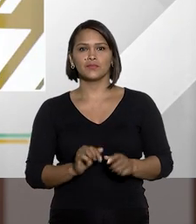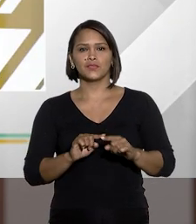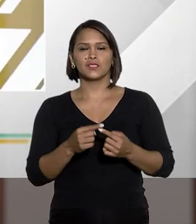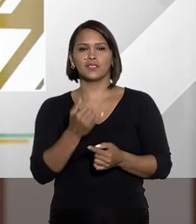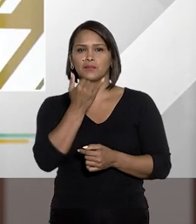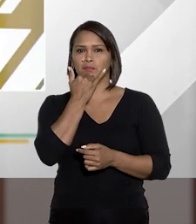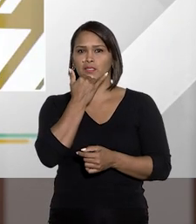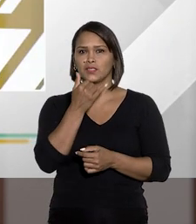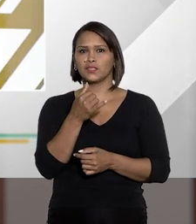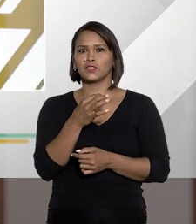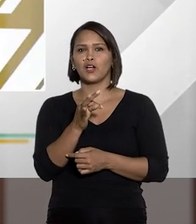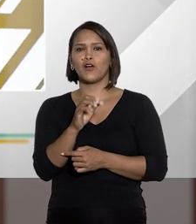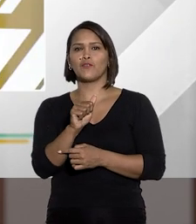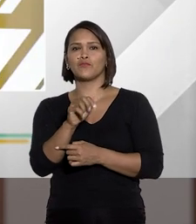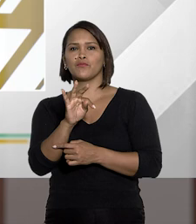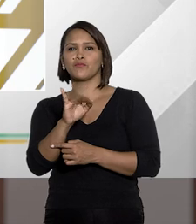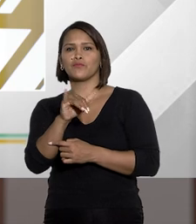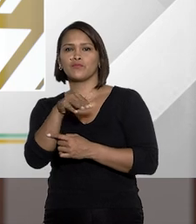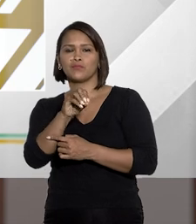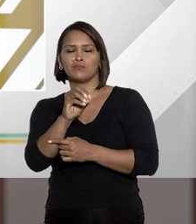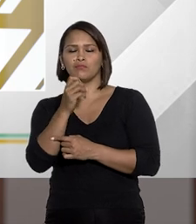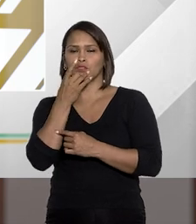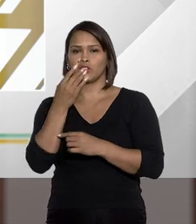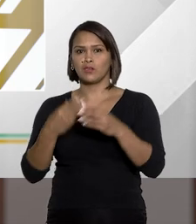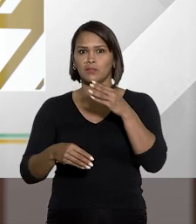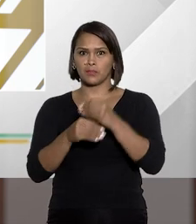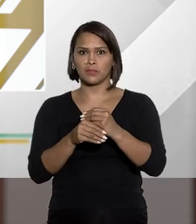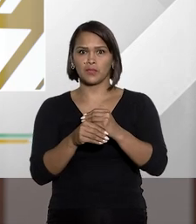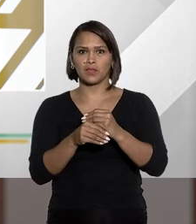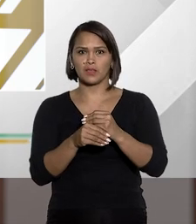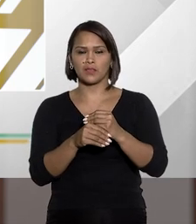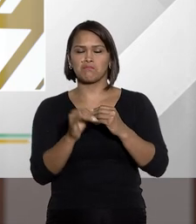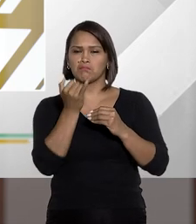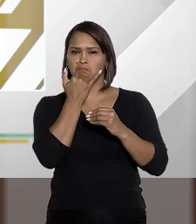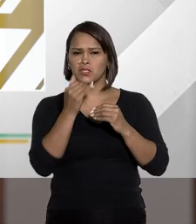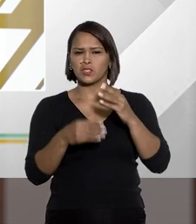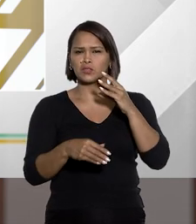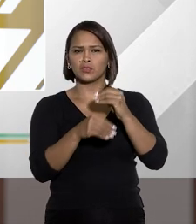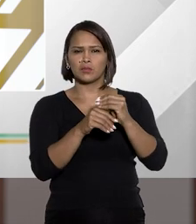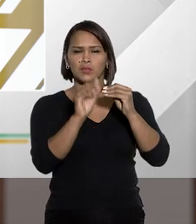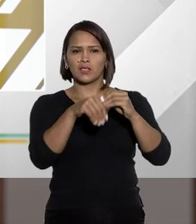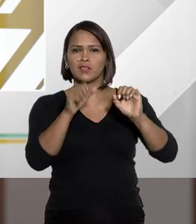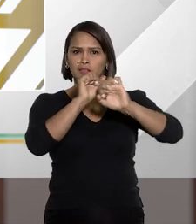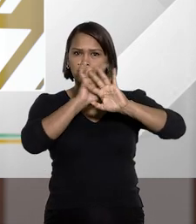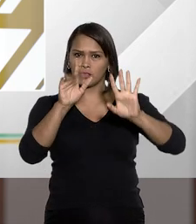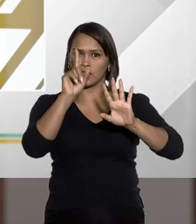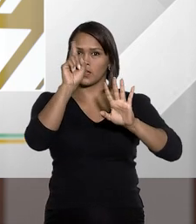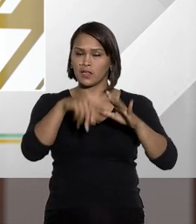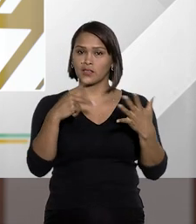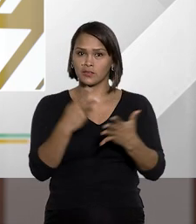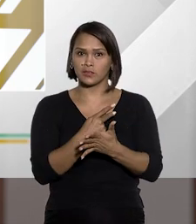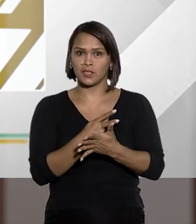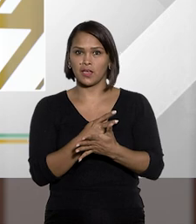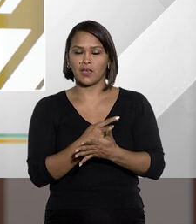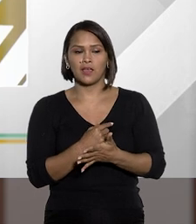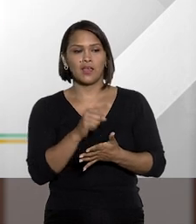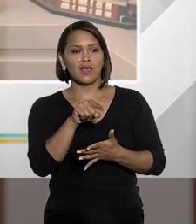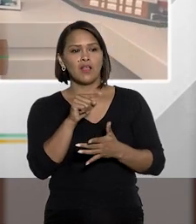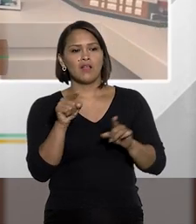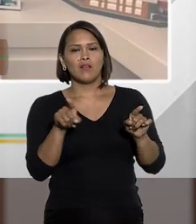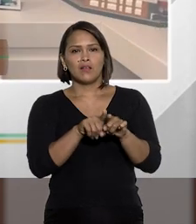Tiago, Fátima, só para complementar isso aí, só para deixar bem claro isso,